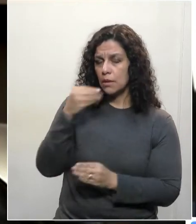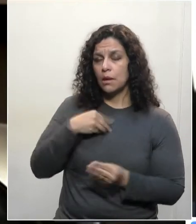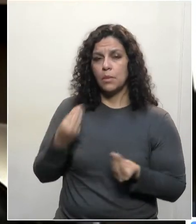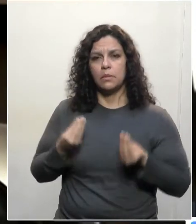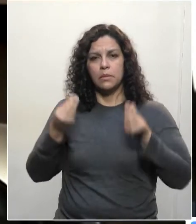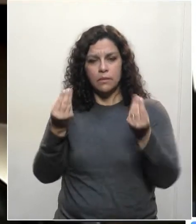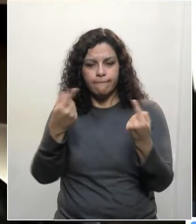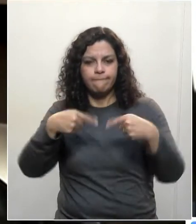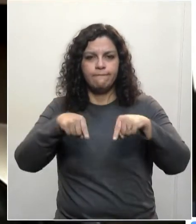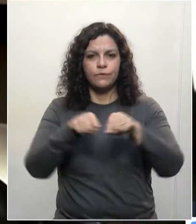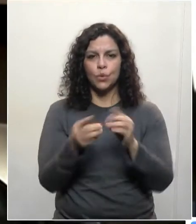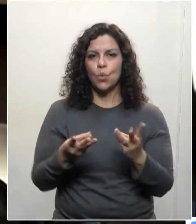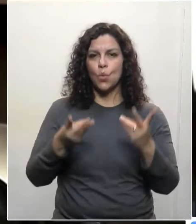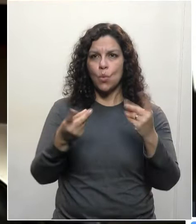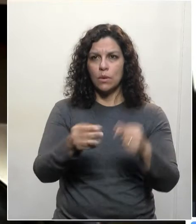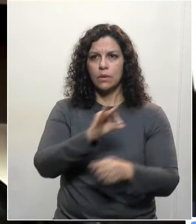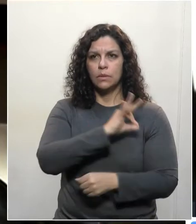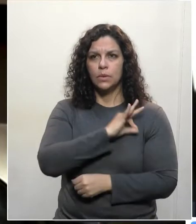reciclar a Polícia Civil.